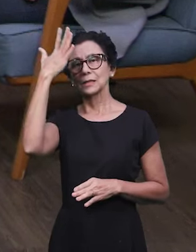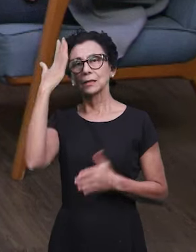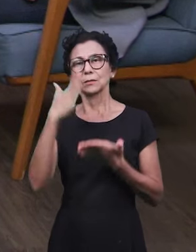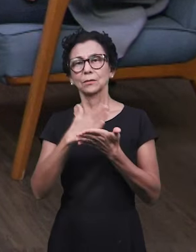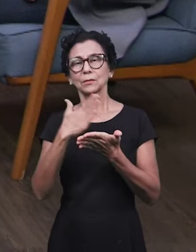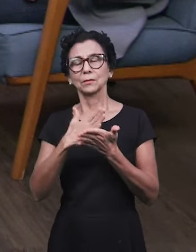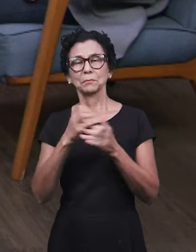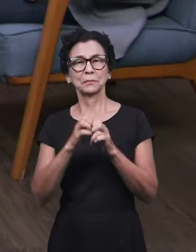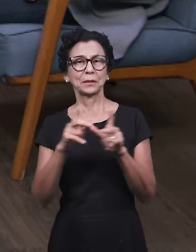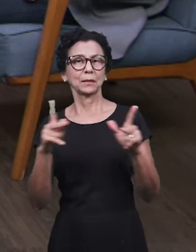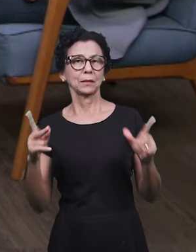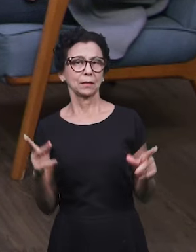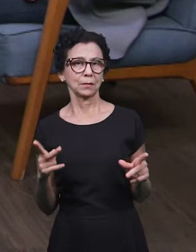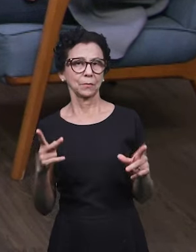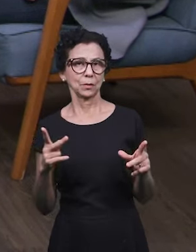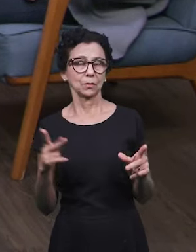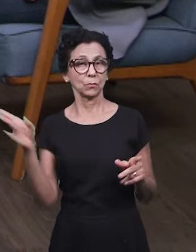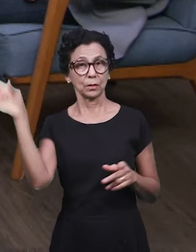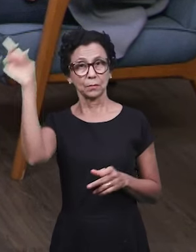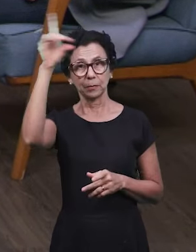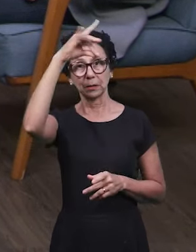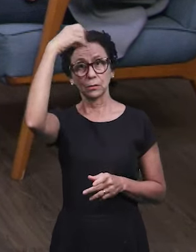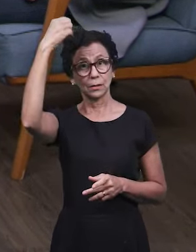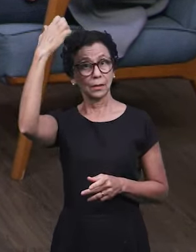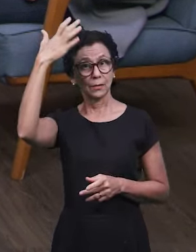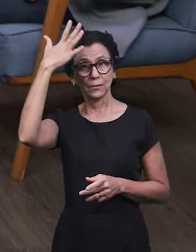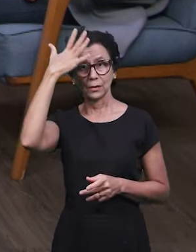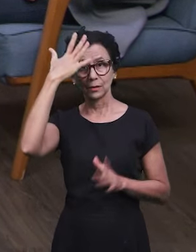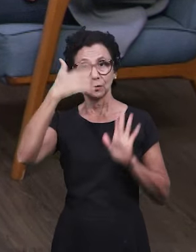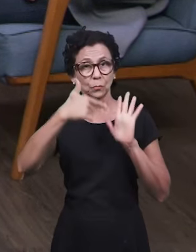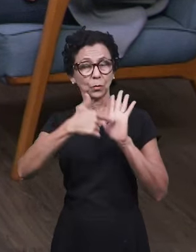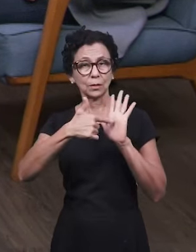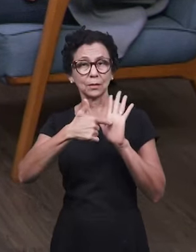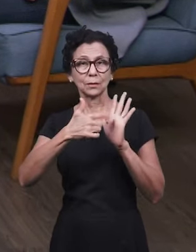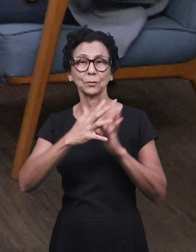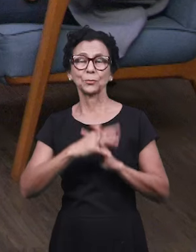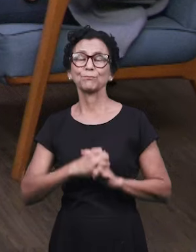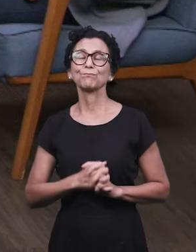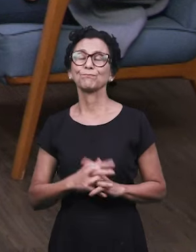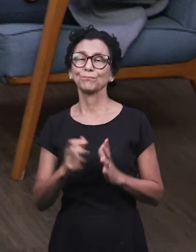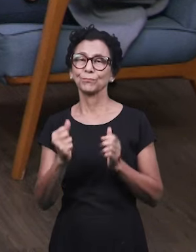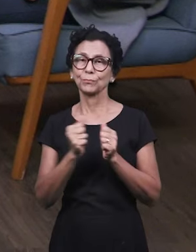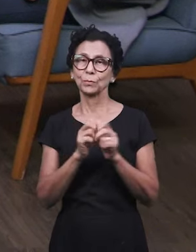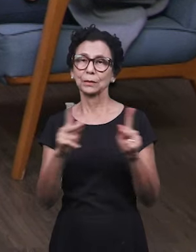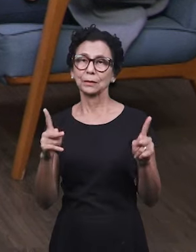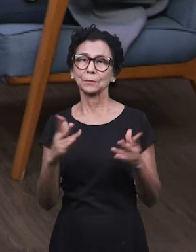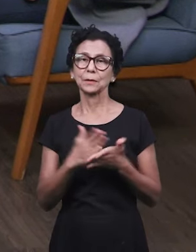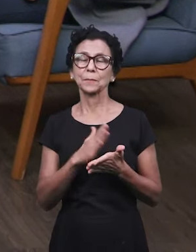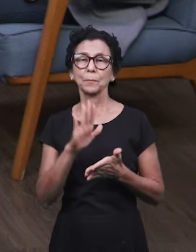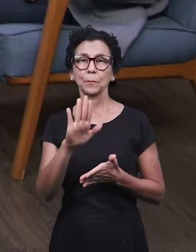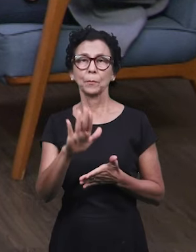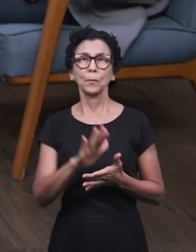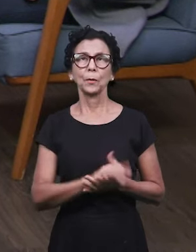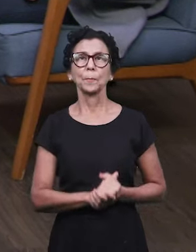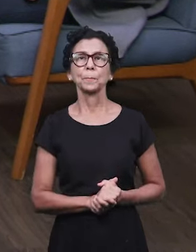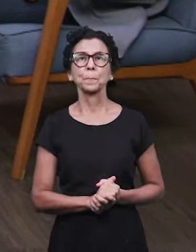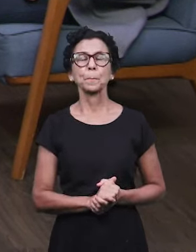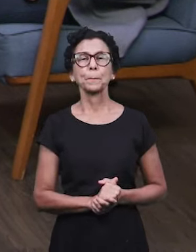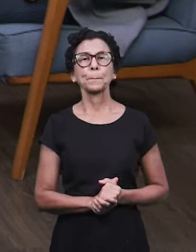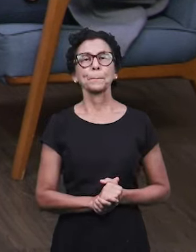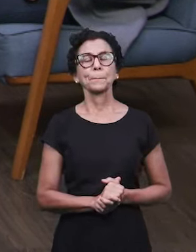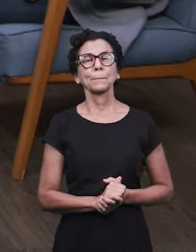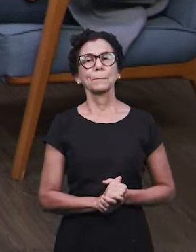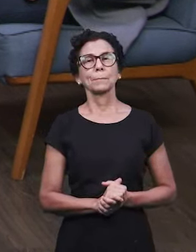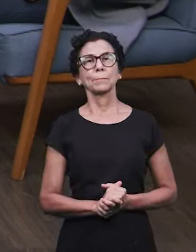do livro de Apocalipse, com aquilo que o Espírito Santo está nos oferecendo dentro do livro de Apocalipse. Isso é maravilhoso. Eu vou fazer o seguinte, Daniel,